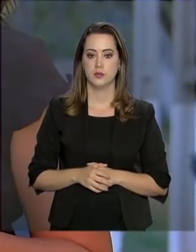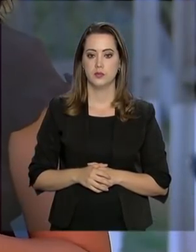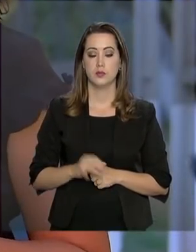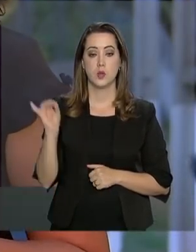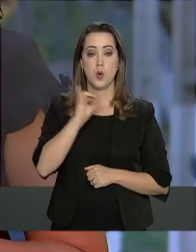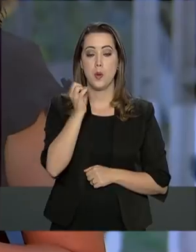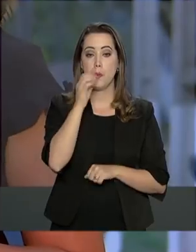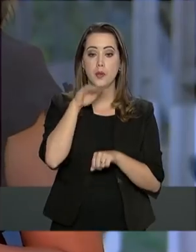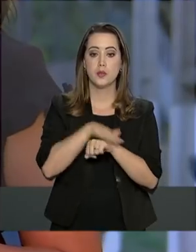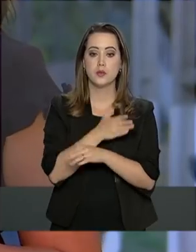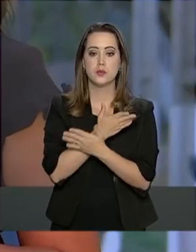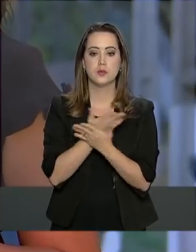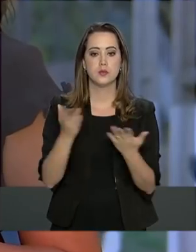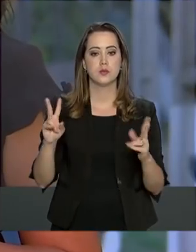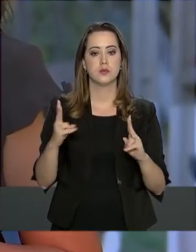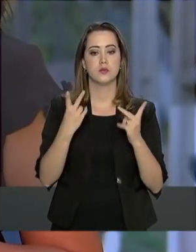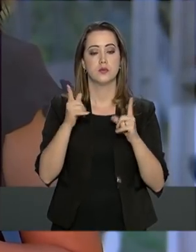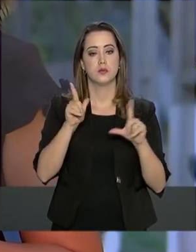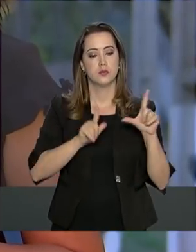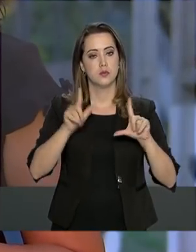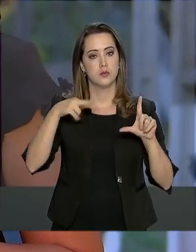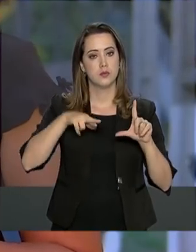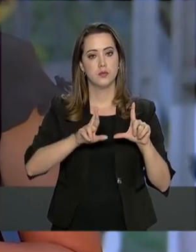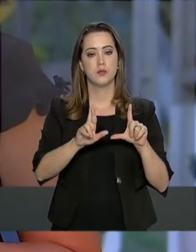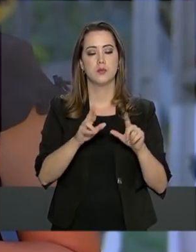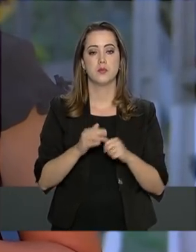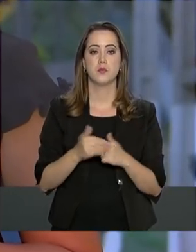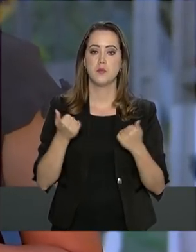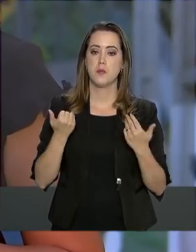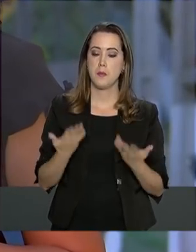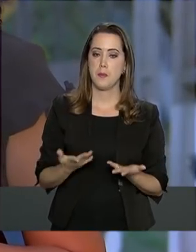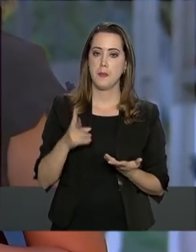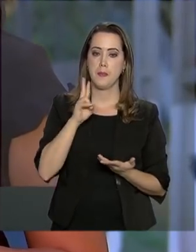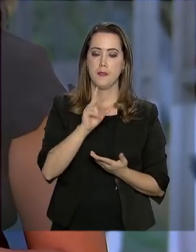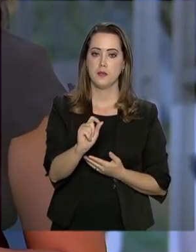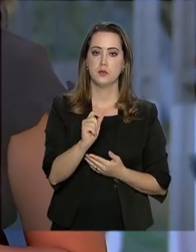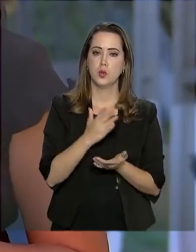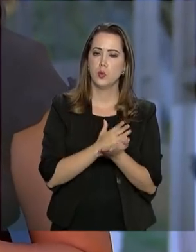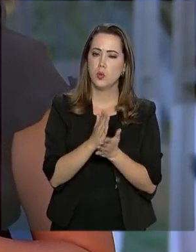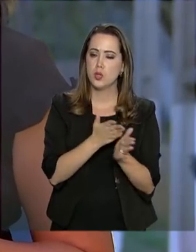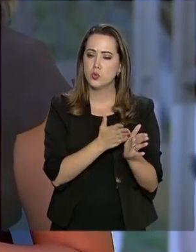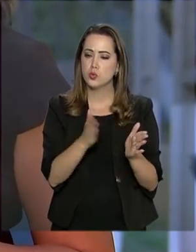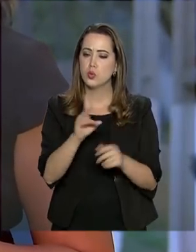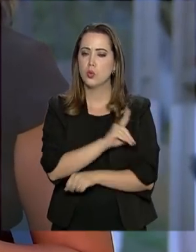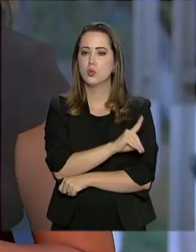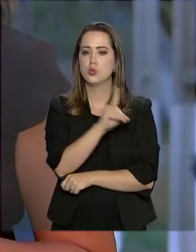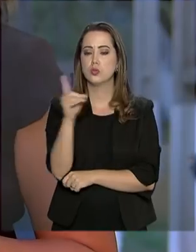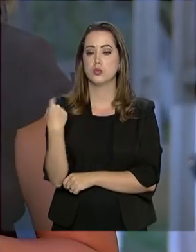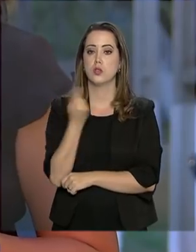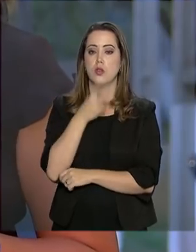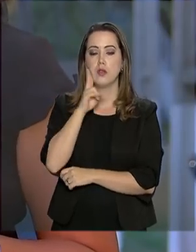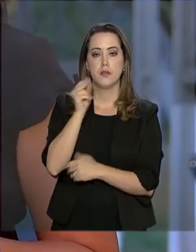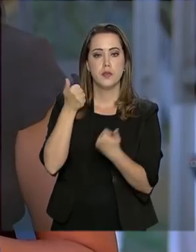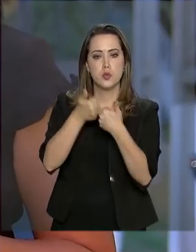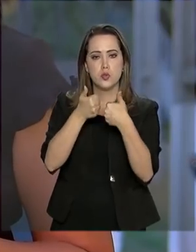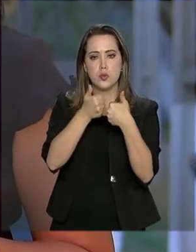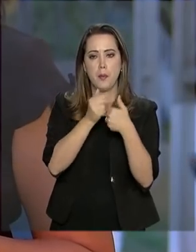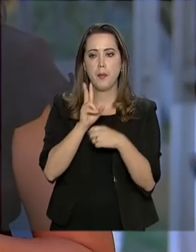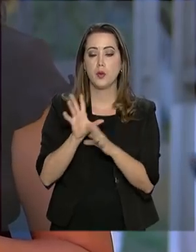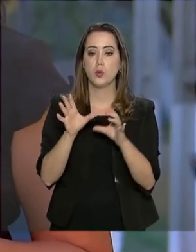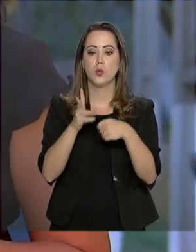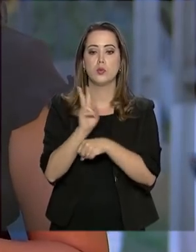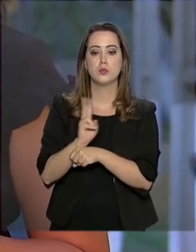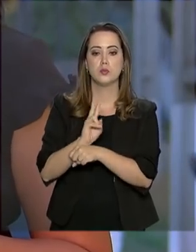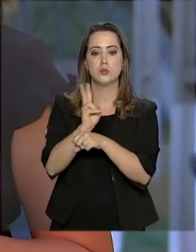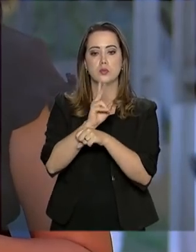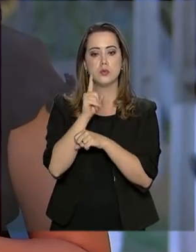Boa noite, Alessandra. Boa noite a todos que nos acompanham aqui pela TV NBR. Olha, Alessandra, durante todo o dia eu acompanhei o trabalho de fiscais da ANEL